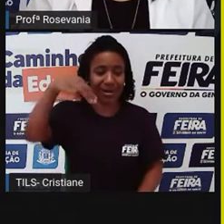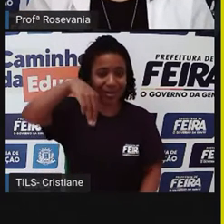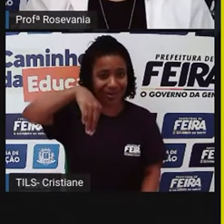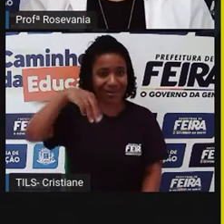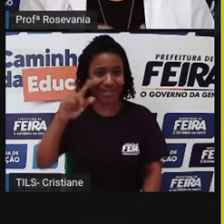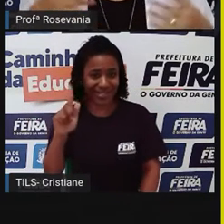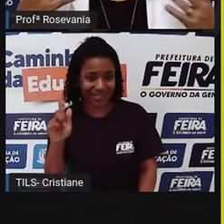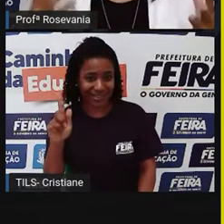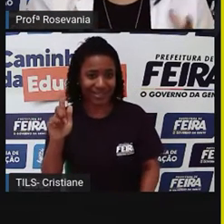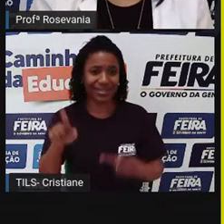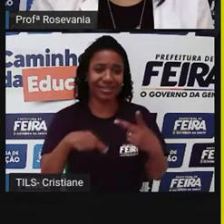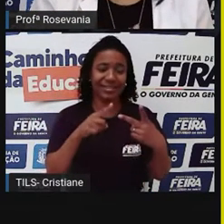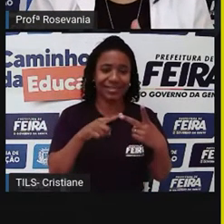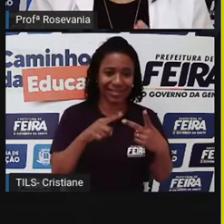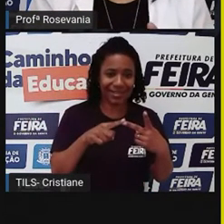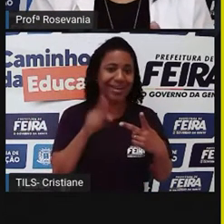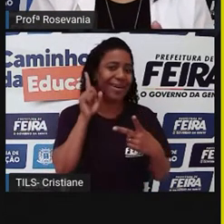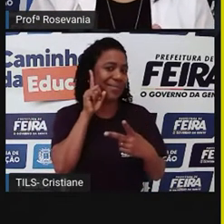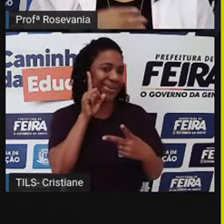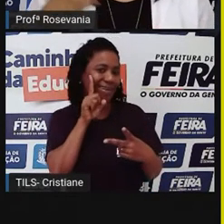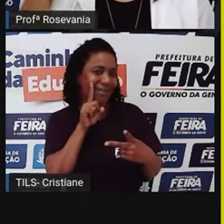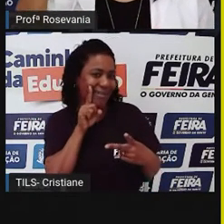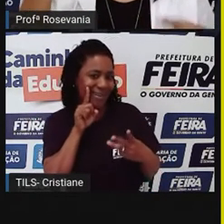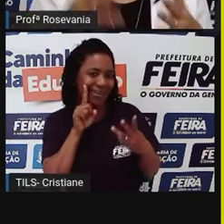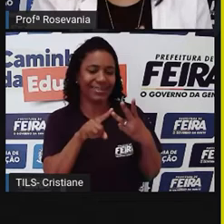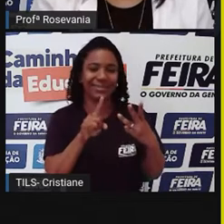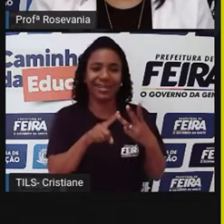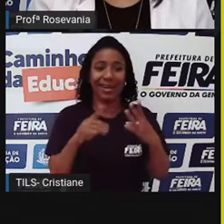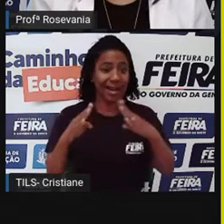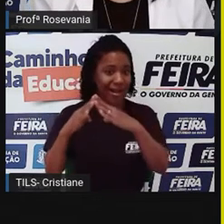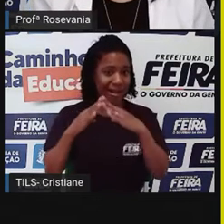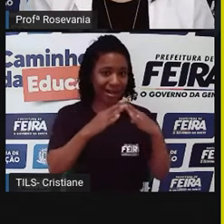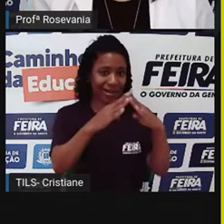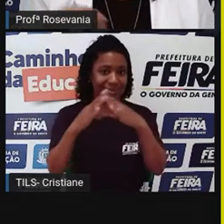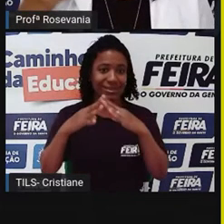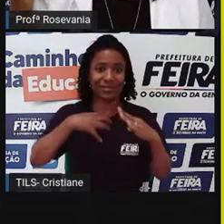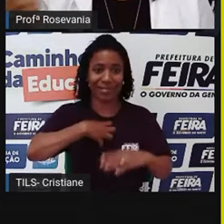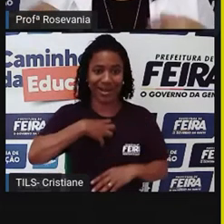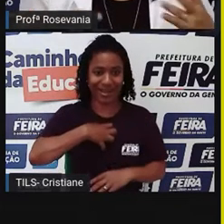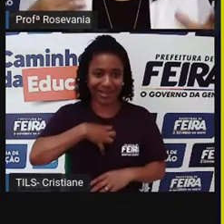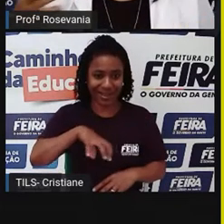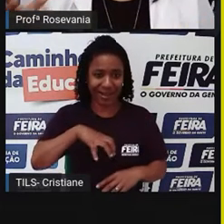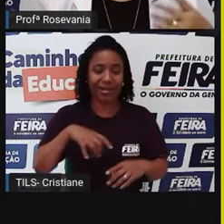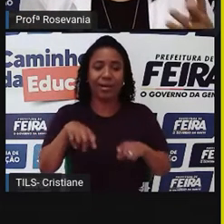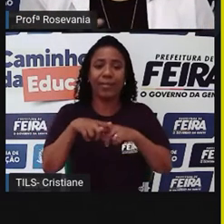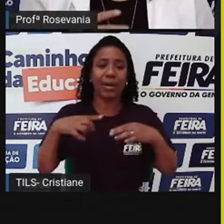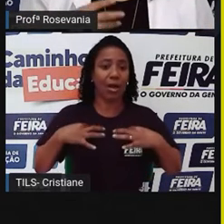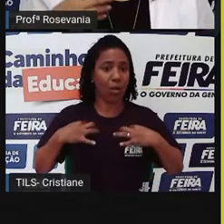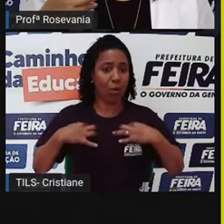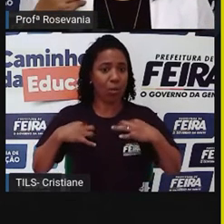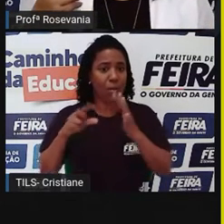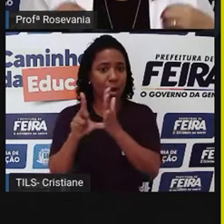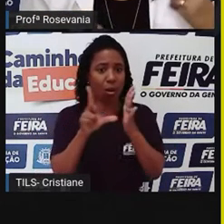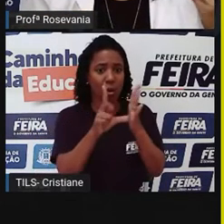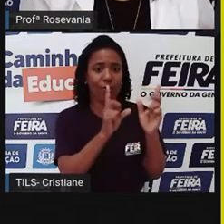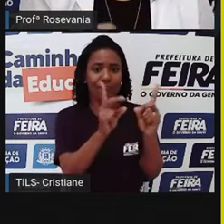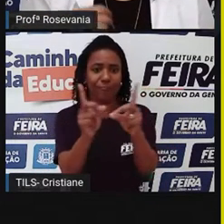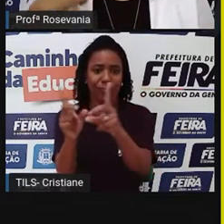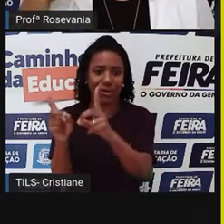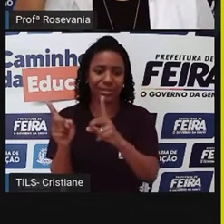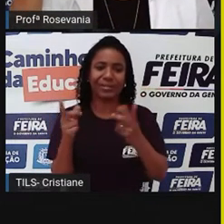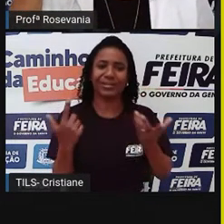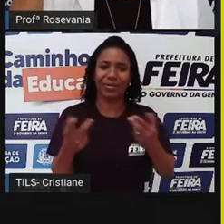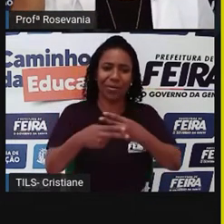lojas americanas, das casas, né, das casas Bahias, algumas lojas de roupa, que eles oferecem de tudo, de produto de